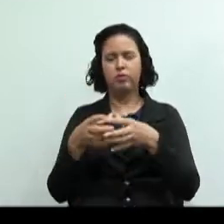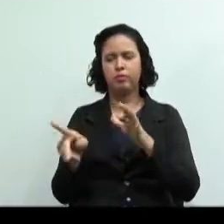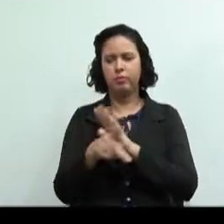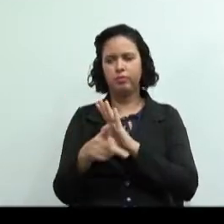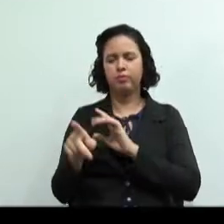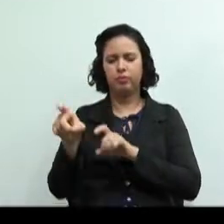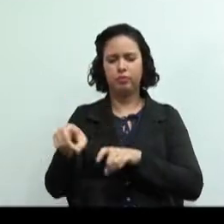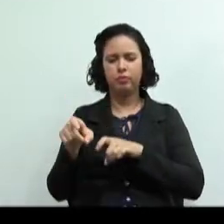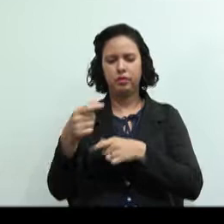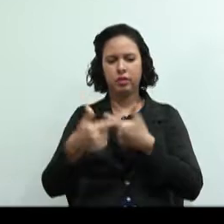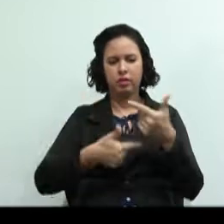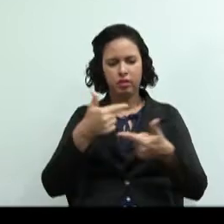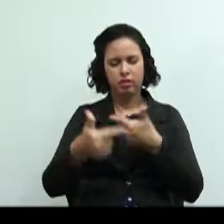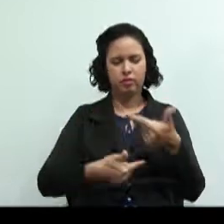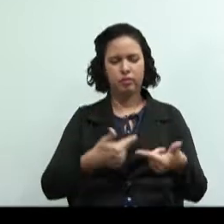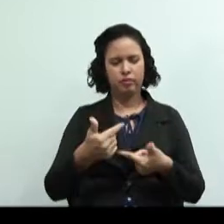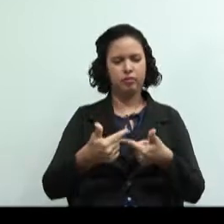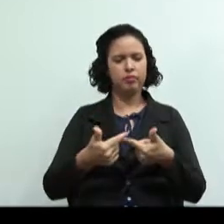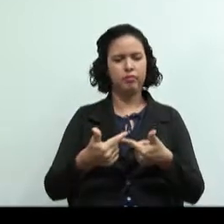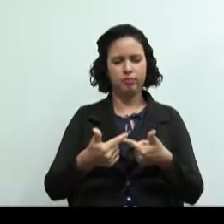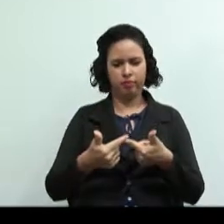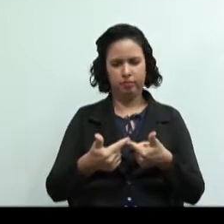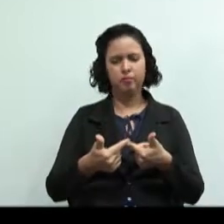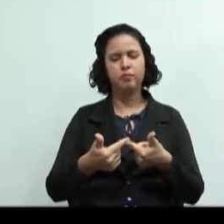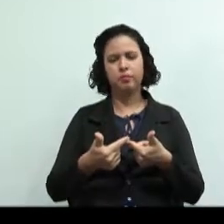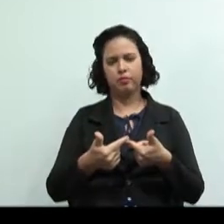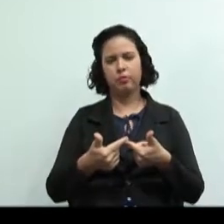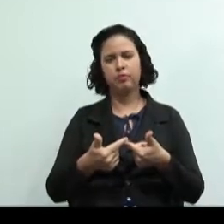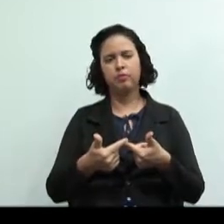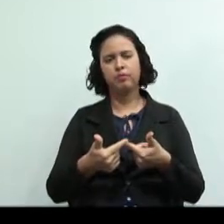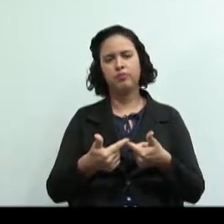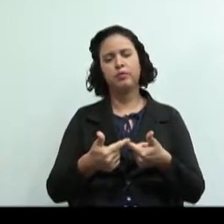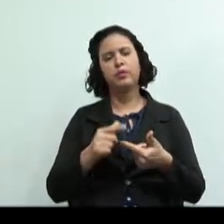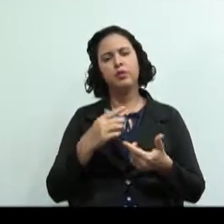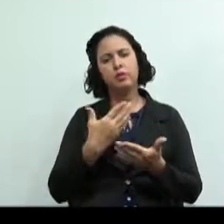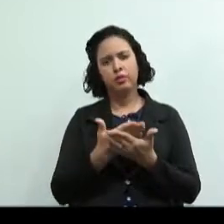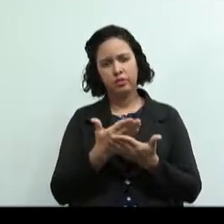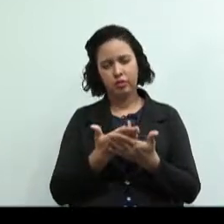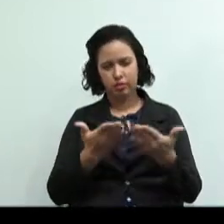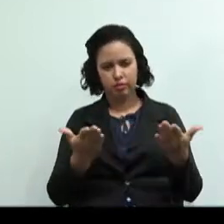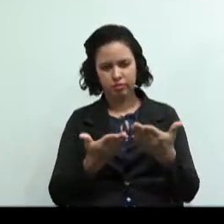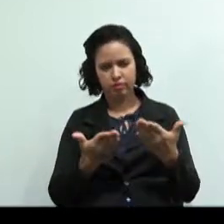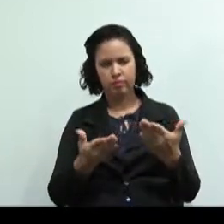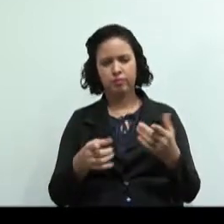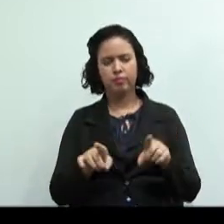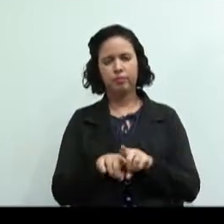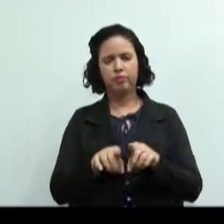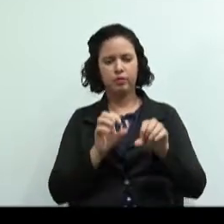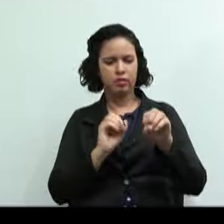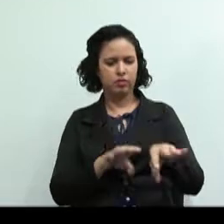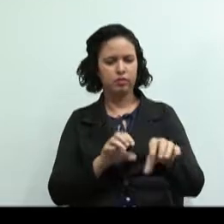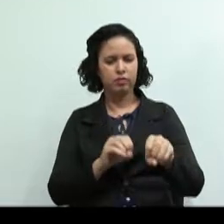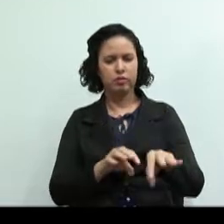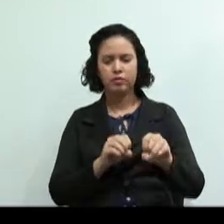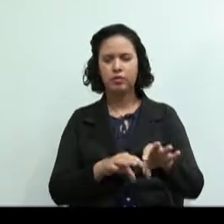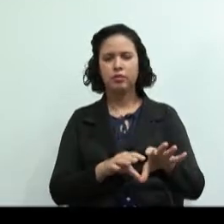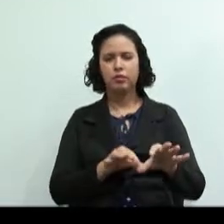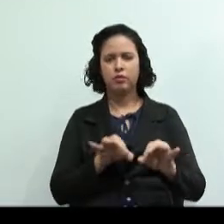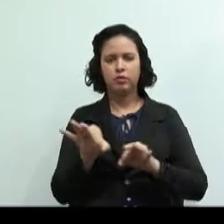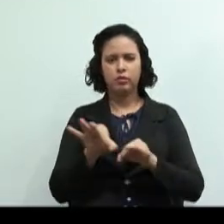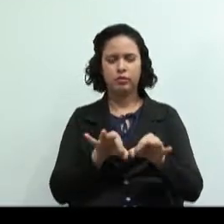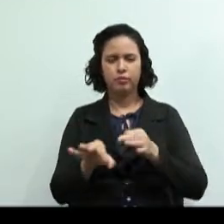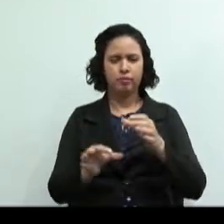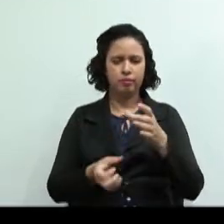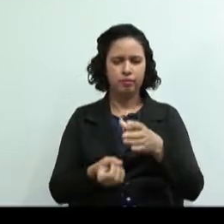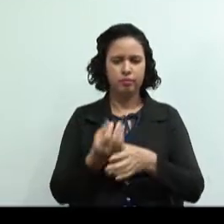trabalho, profissionais aptos à prestação de serviços, que viremos hoje, o educacional, organizado pela